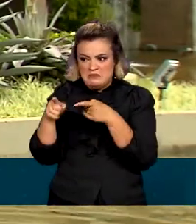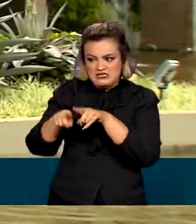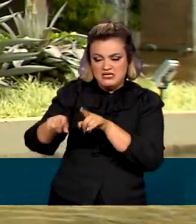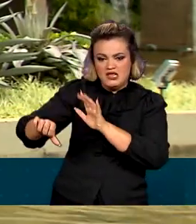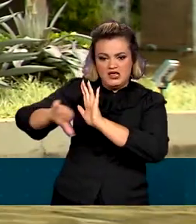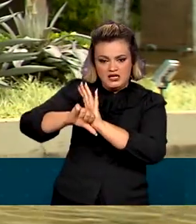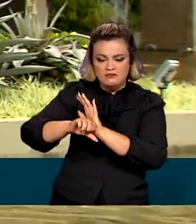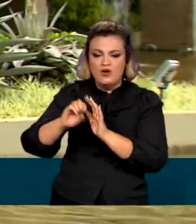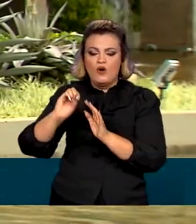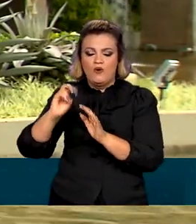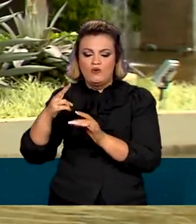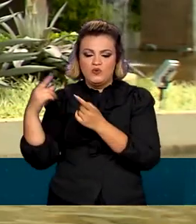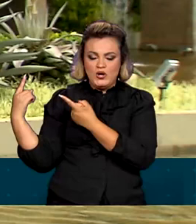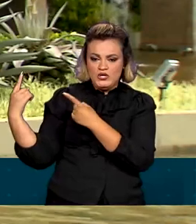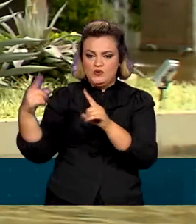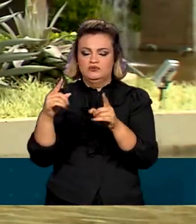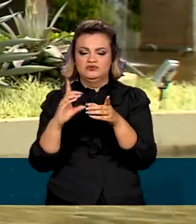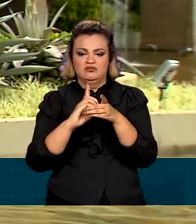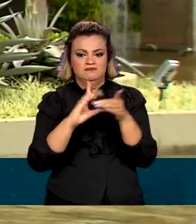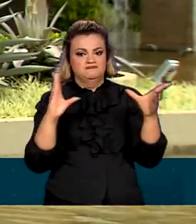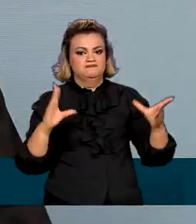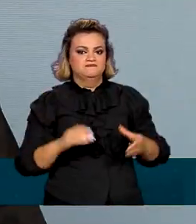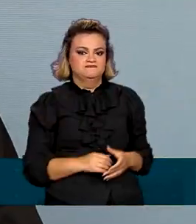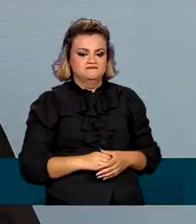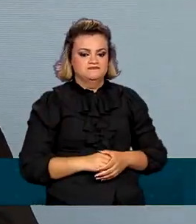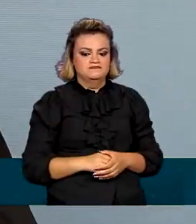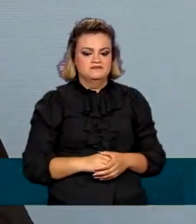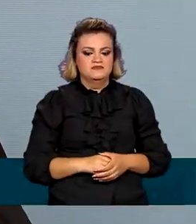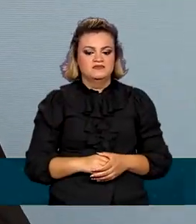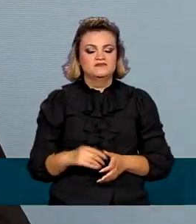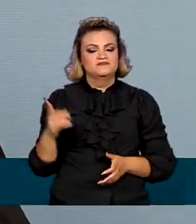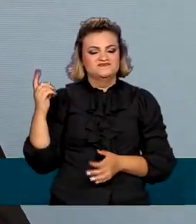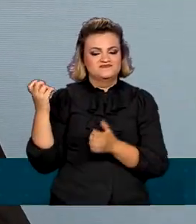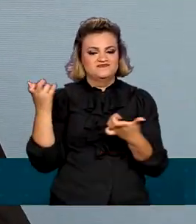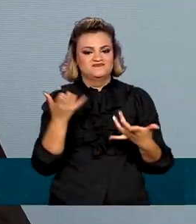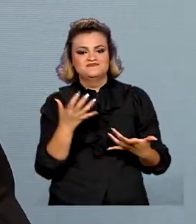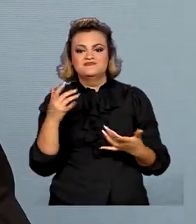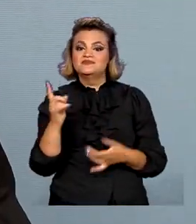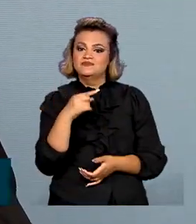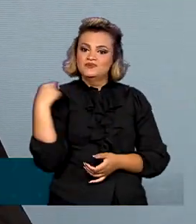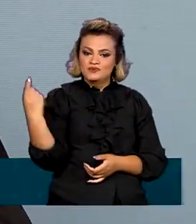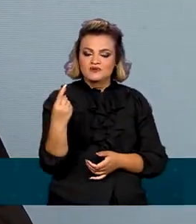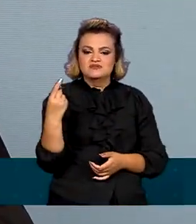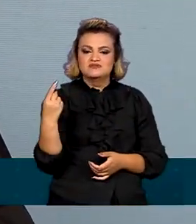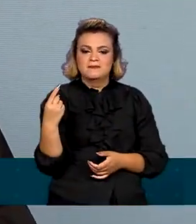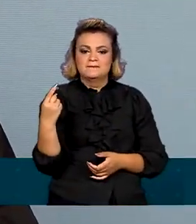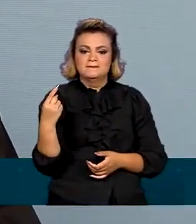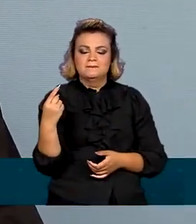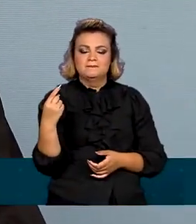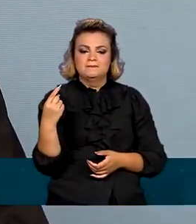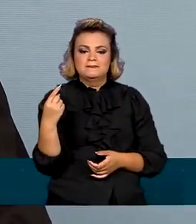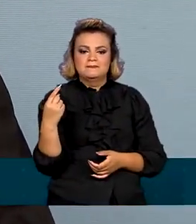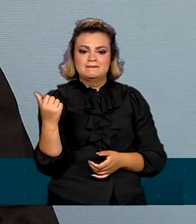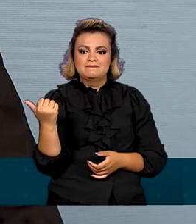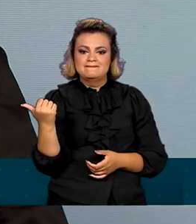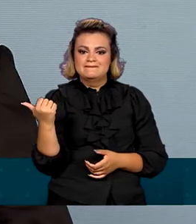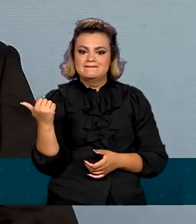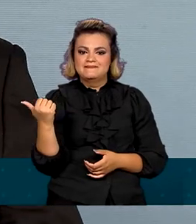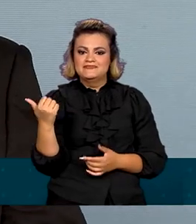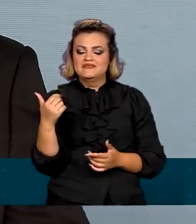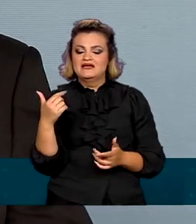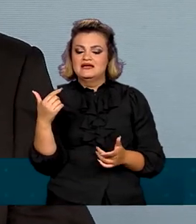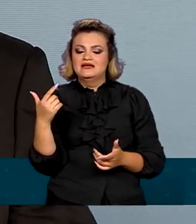e atentado contra a democracia. Nós estamos realizando a